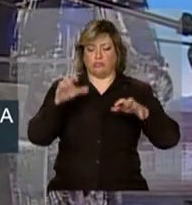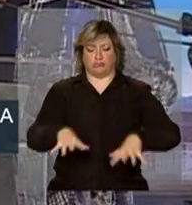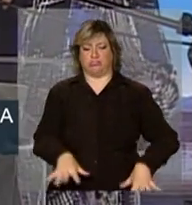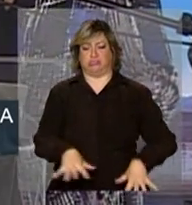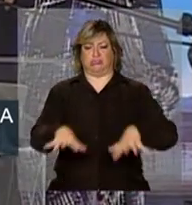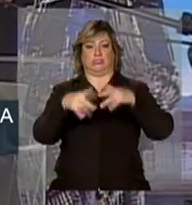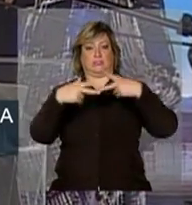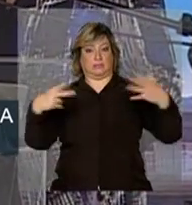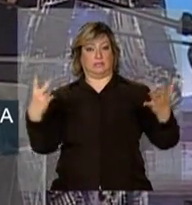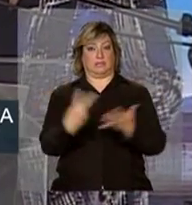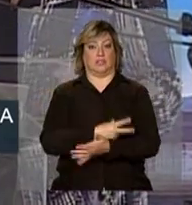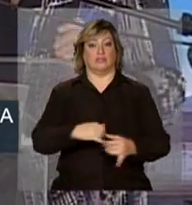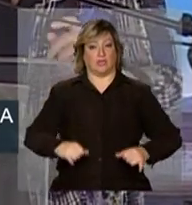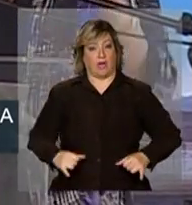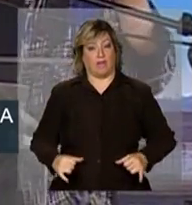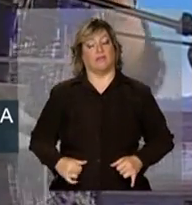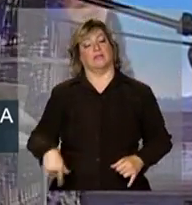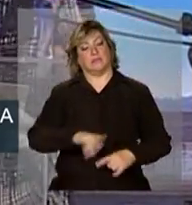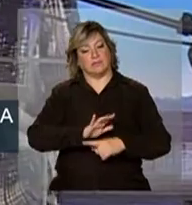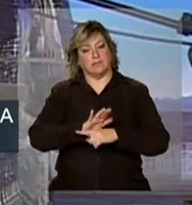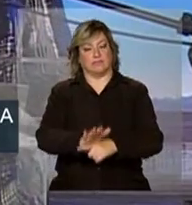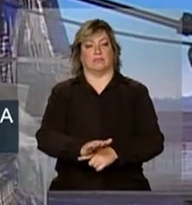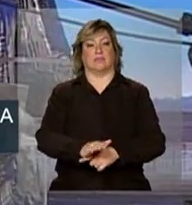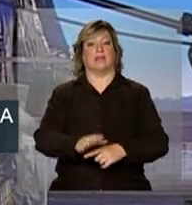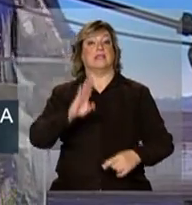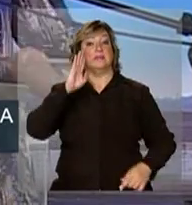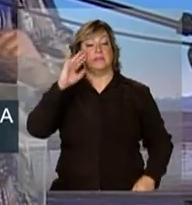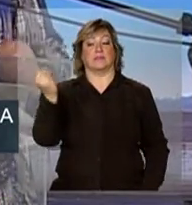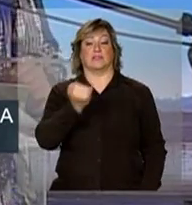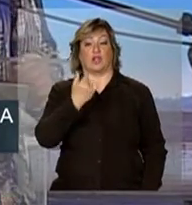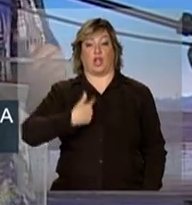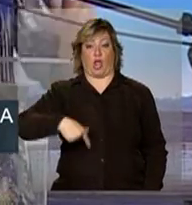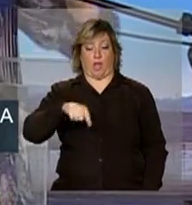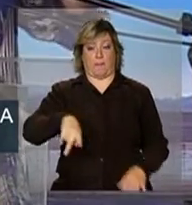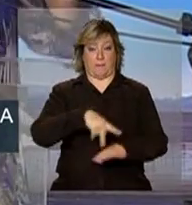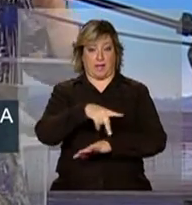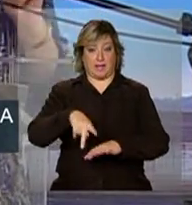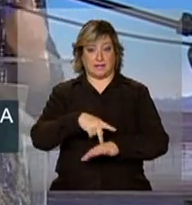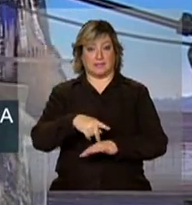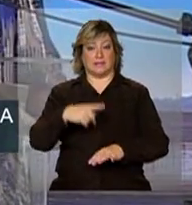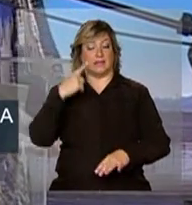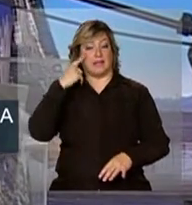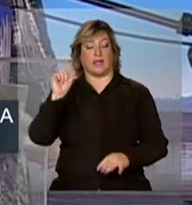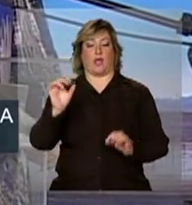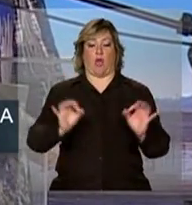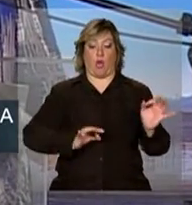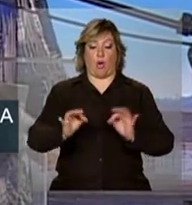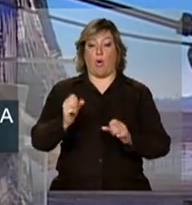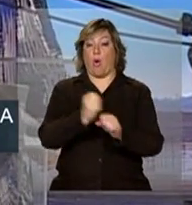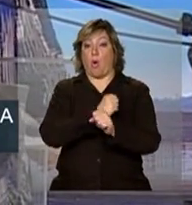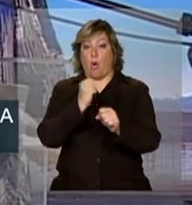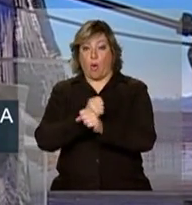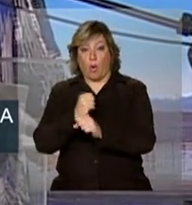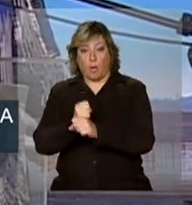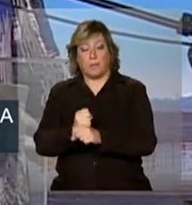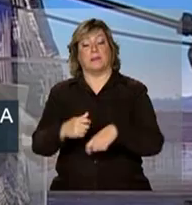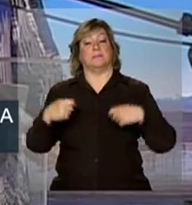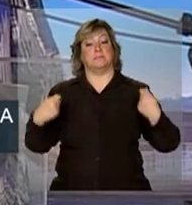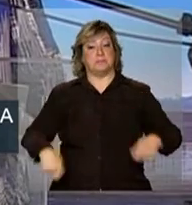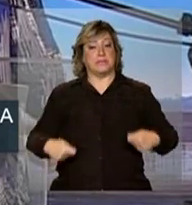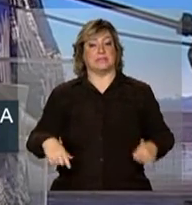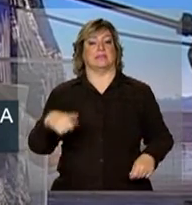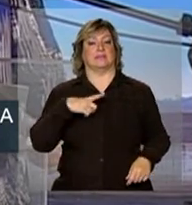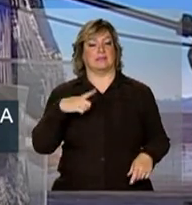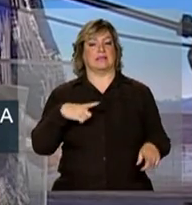nosso país que nós tenhamos sempre essa ideia por trás de qualquer obra, tem de ter